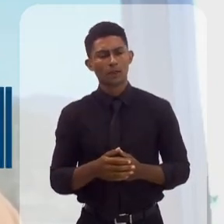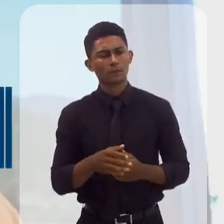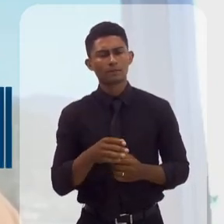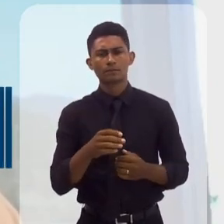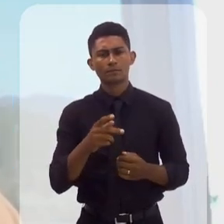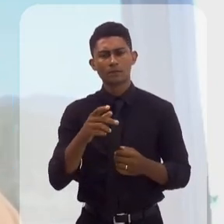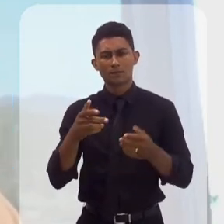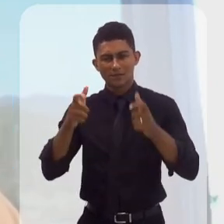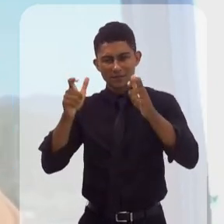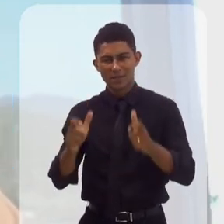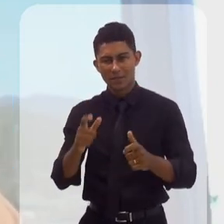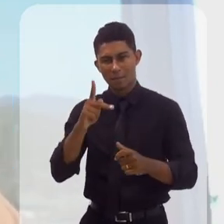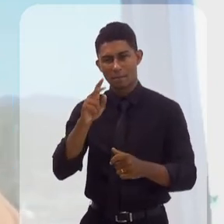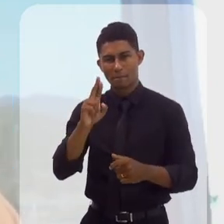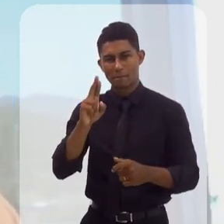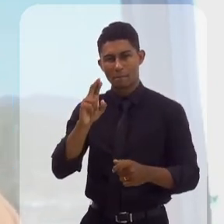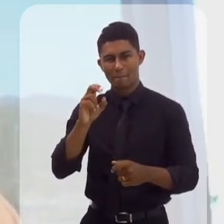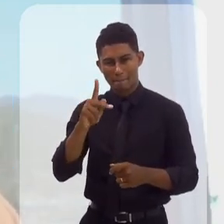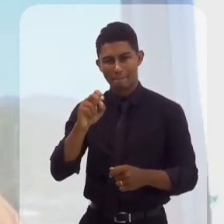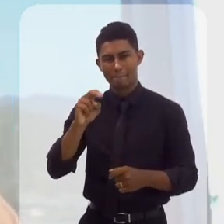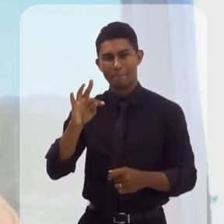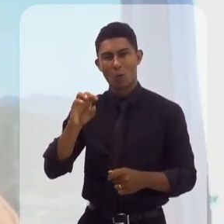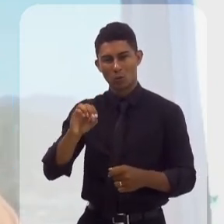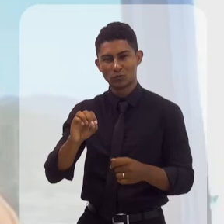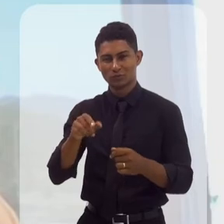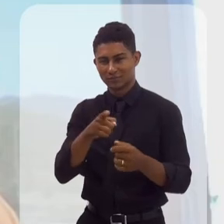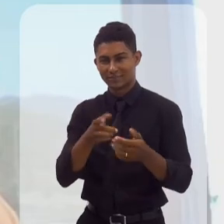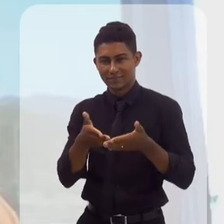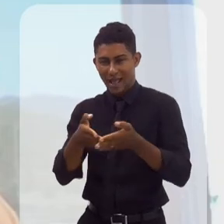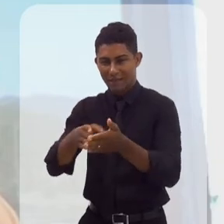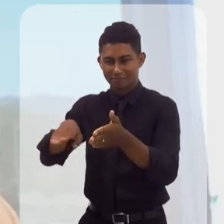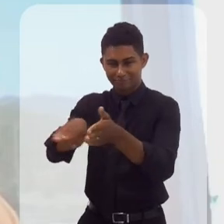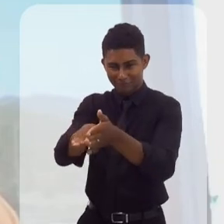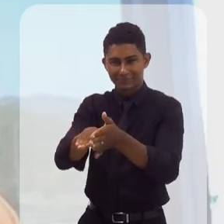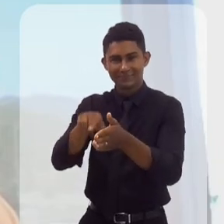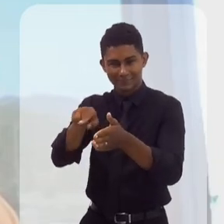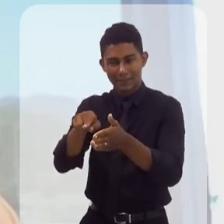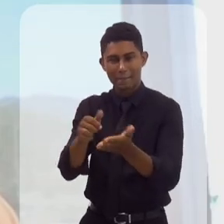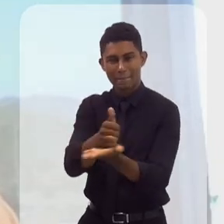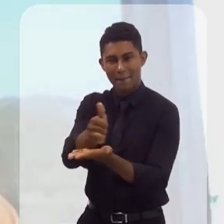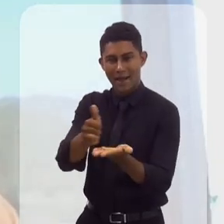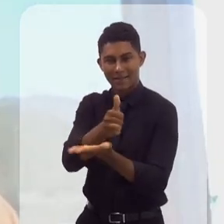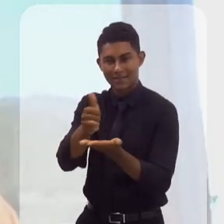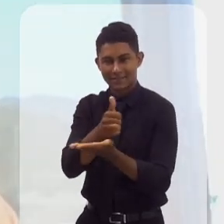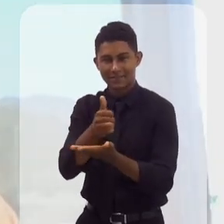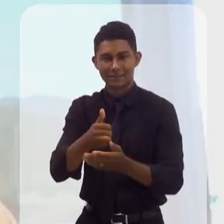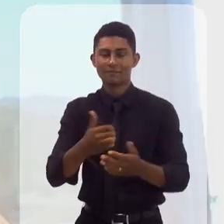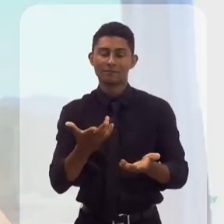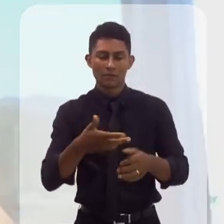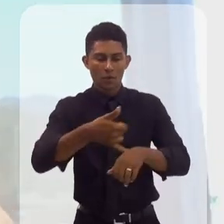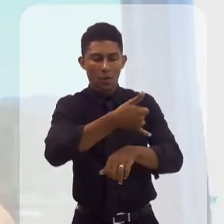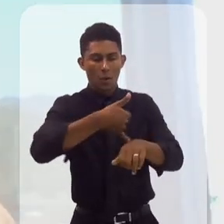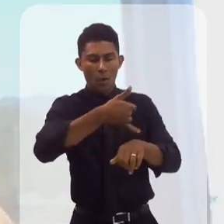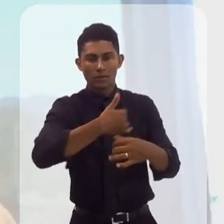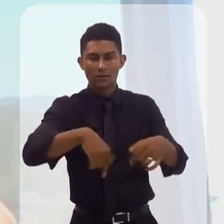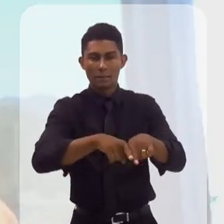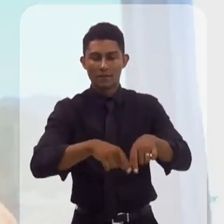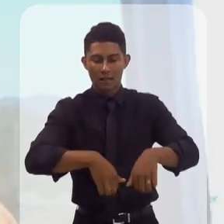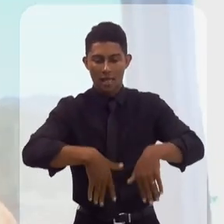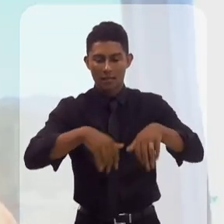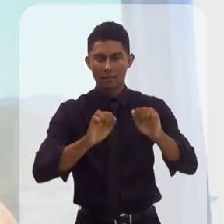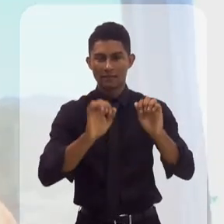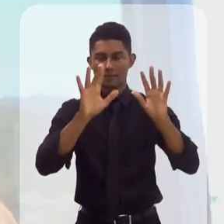do Porto do Açú, que hoje fazem ser a principal base de apoio para a indústria de óleo e gás, são as mesmas características que também